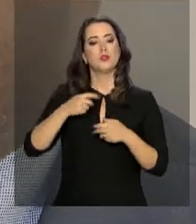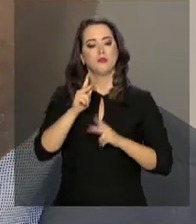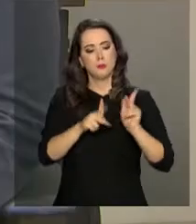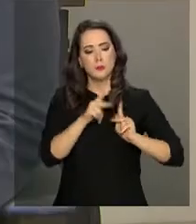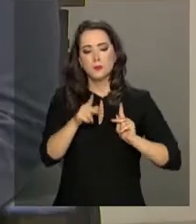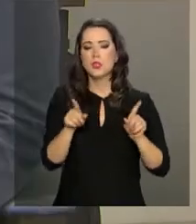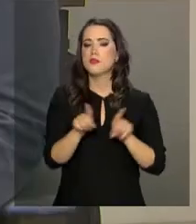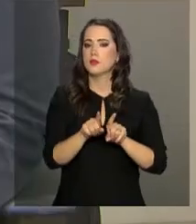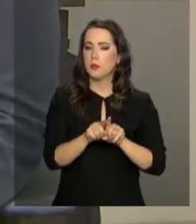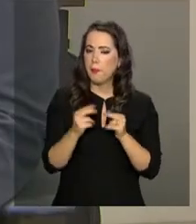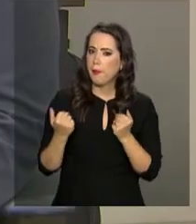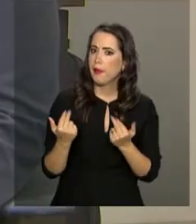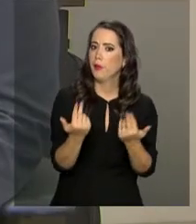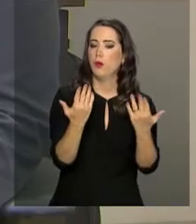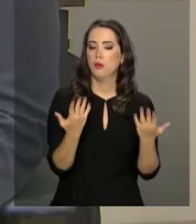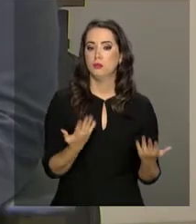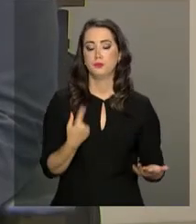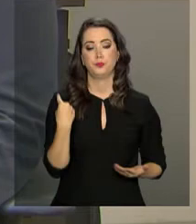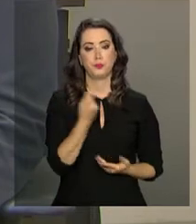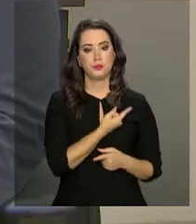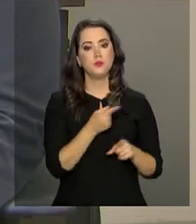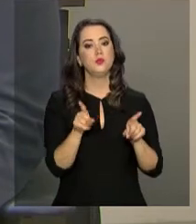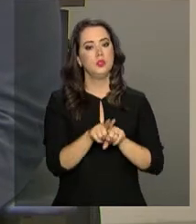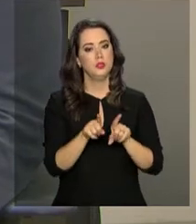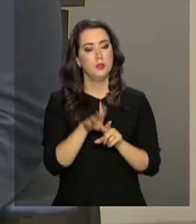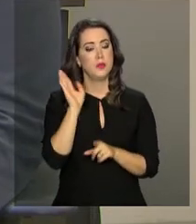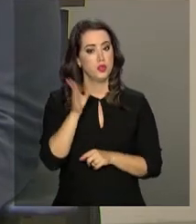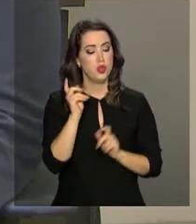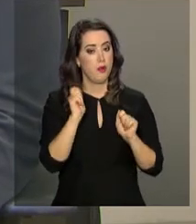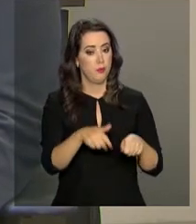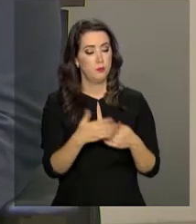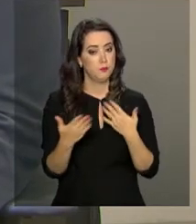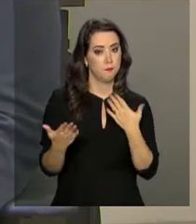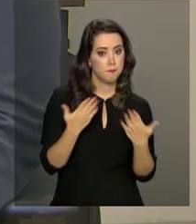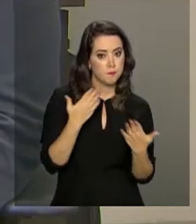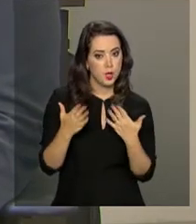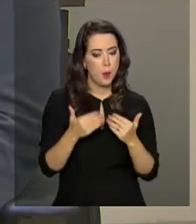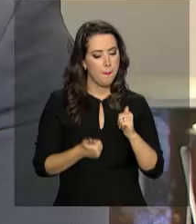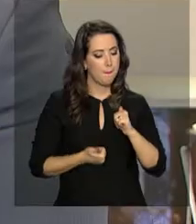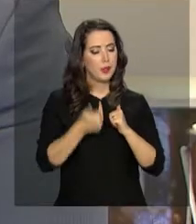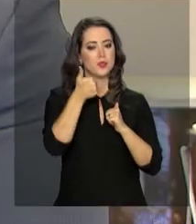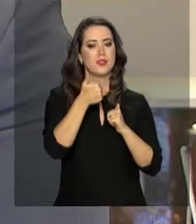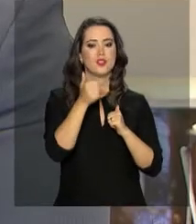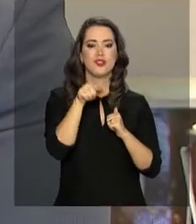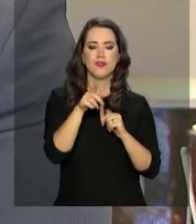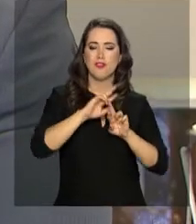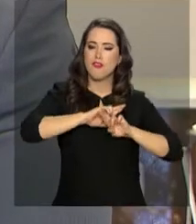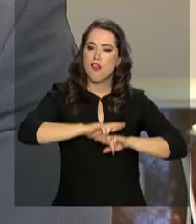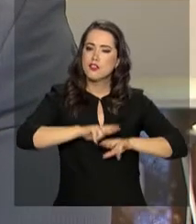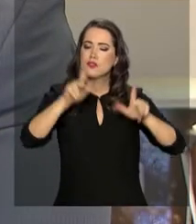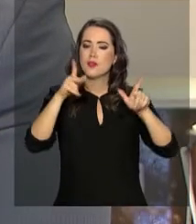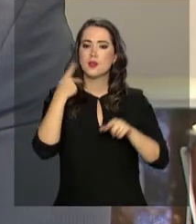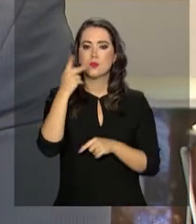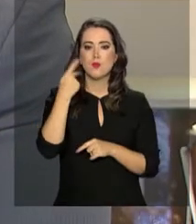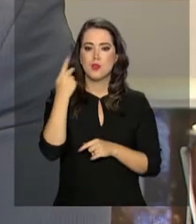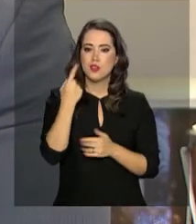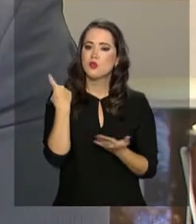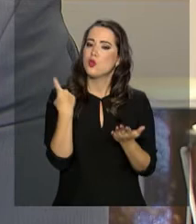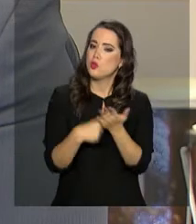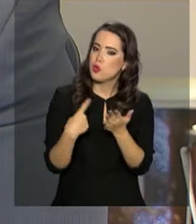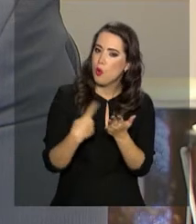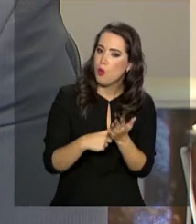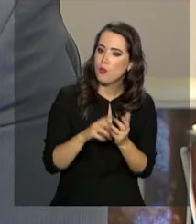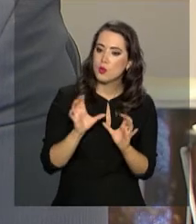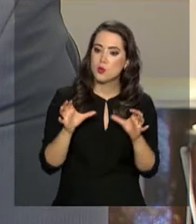população. Além disso, já é possível fazer uma avaliação positiva das diversas políticas afirmativas